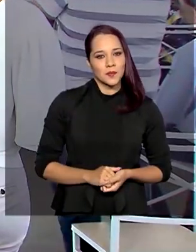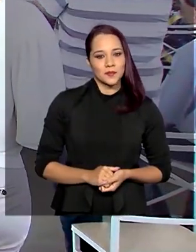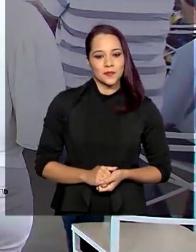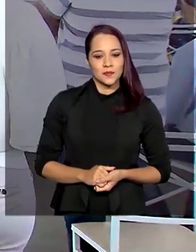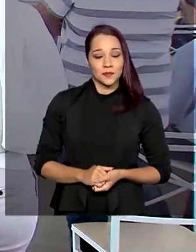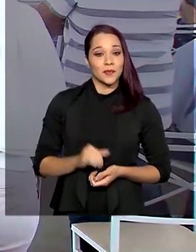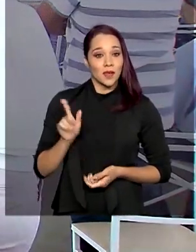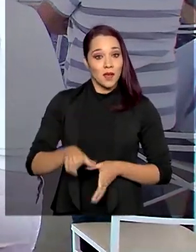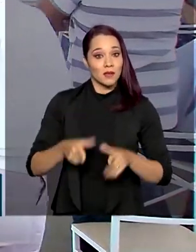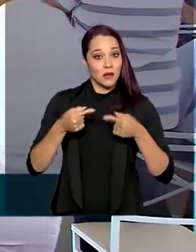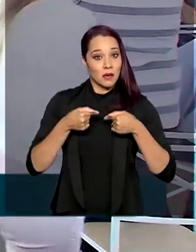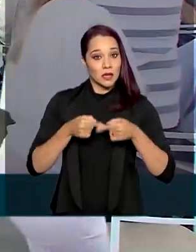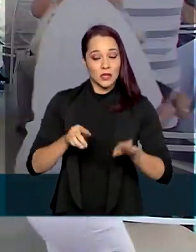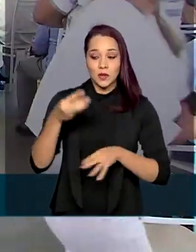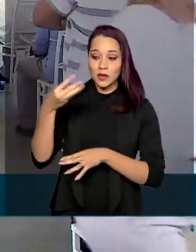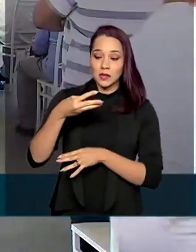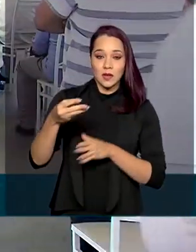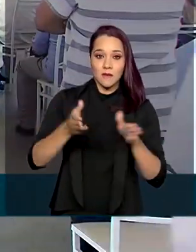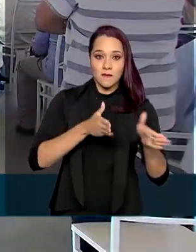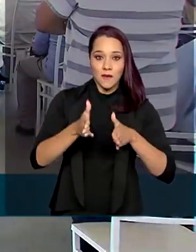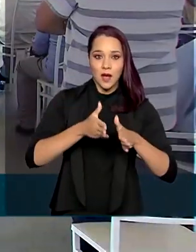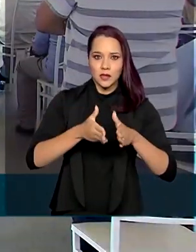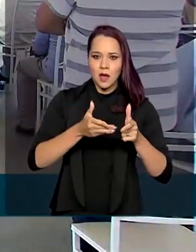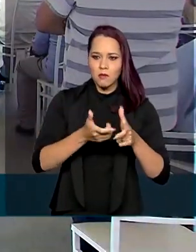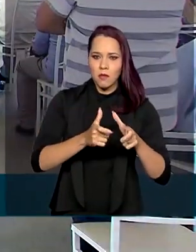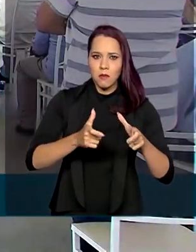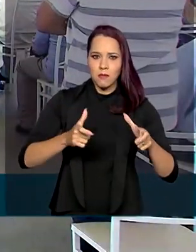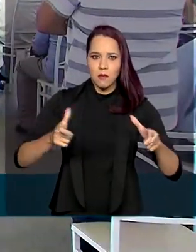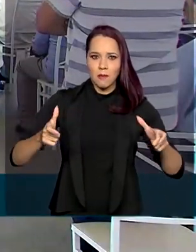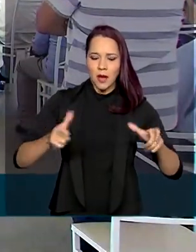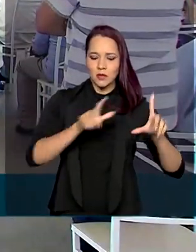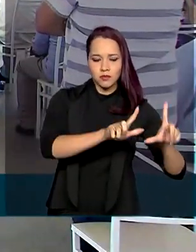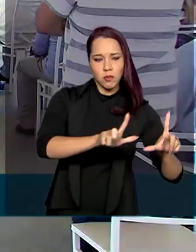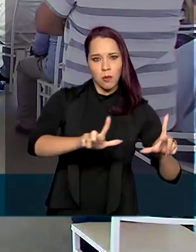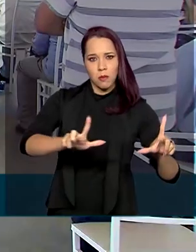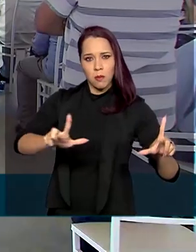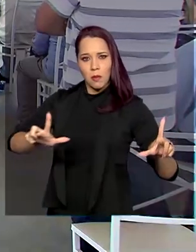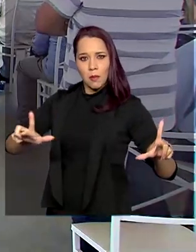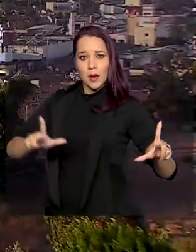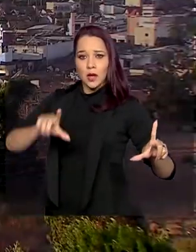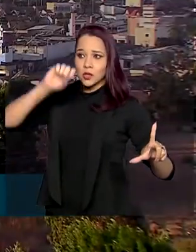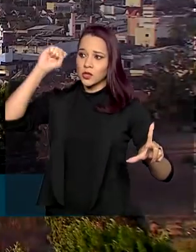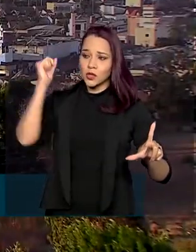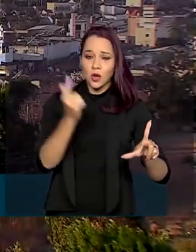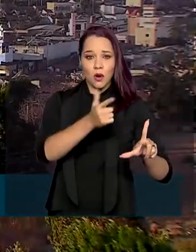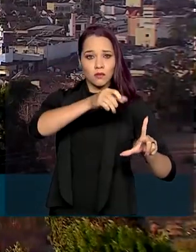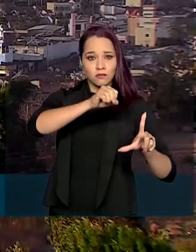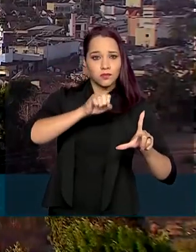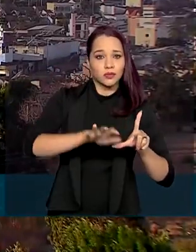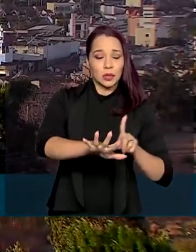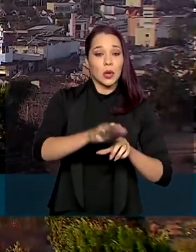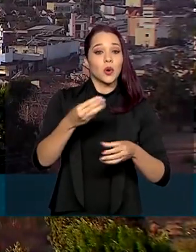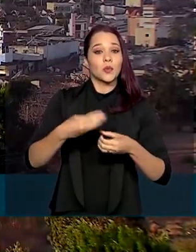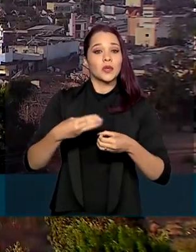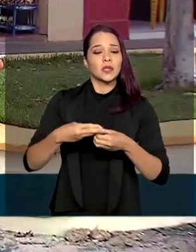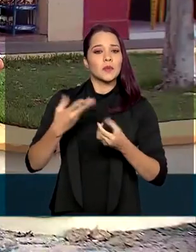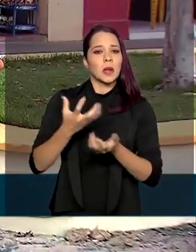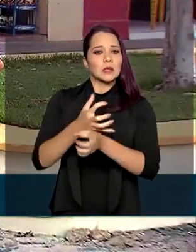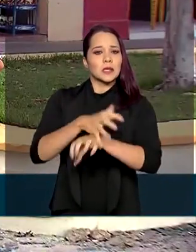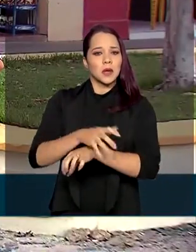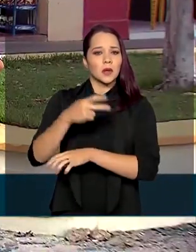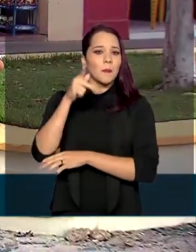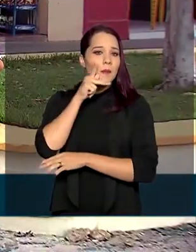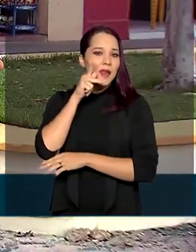É a inauguração da terceira fase de expansão do Complexo de Energia Solar de Coremas. O município fica no sertão da